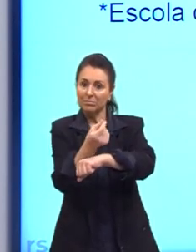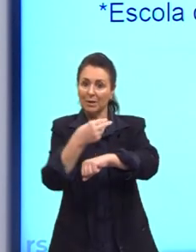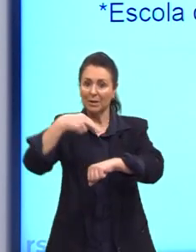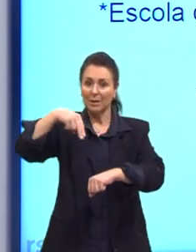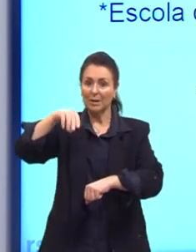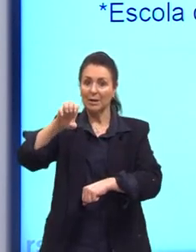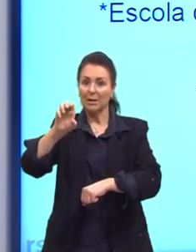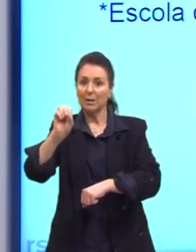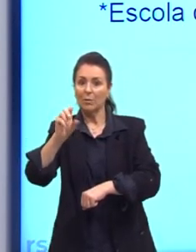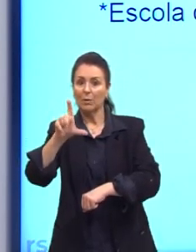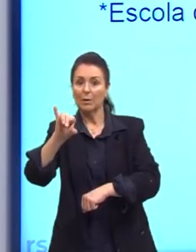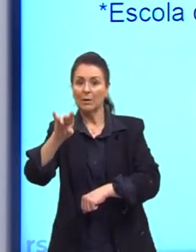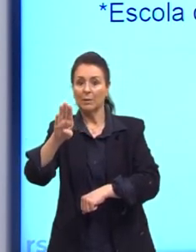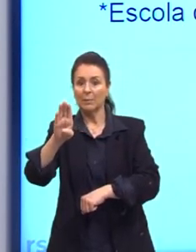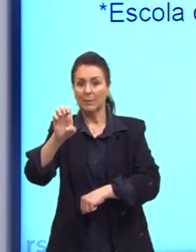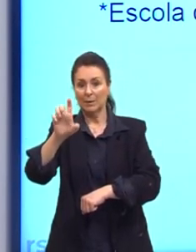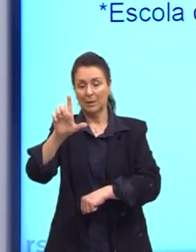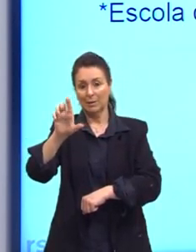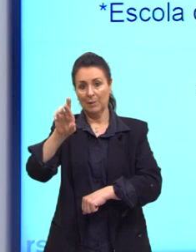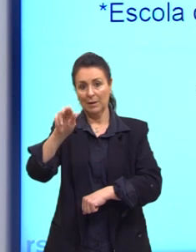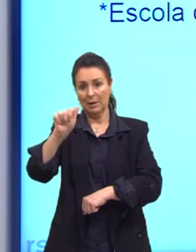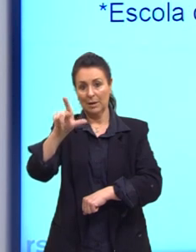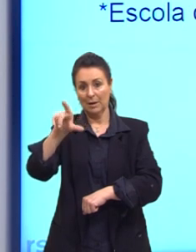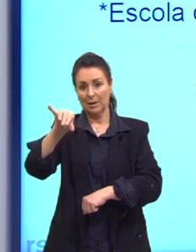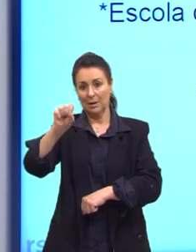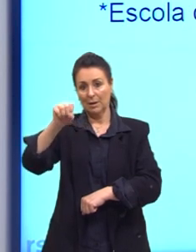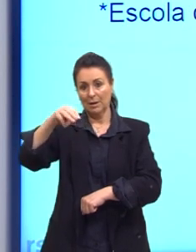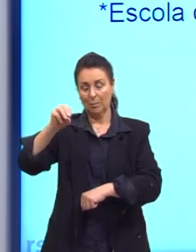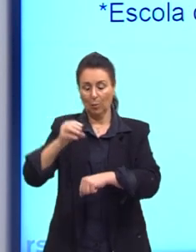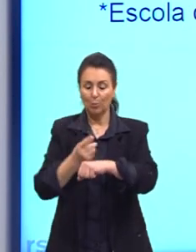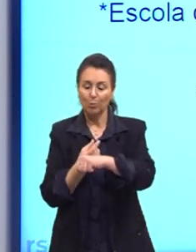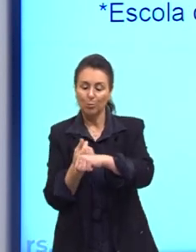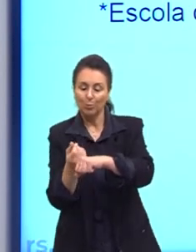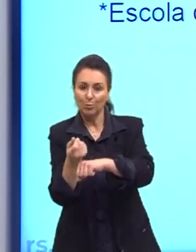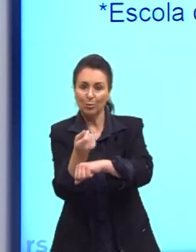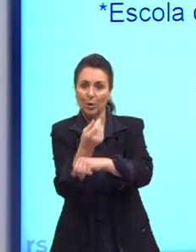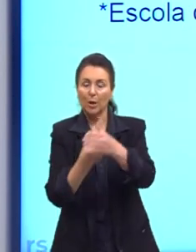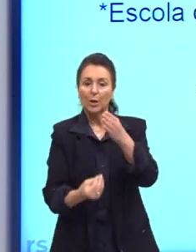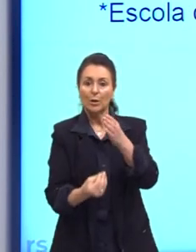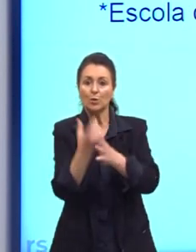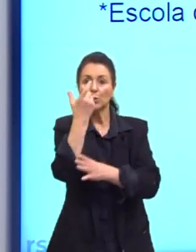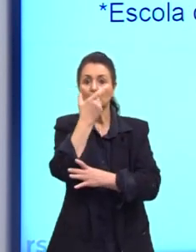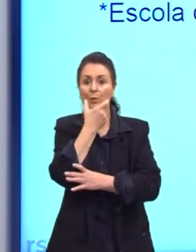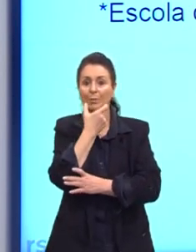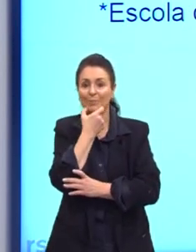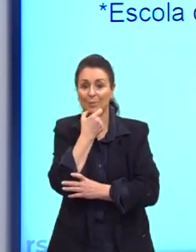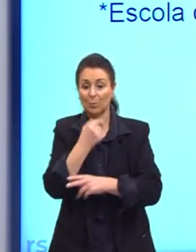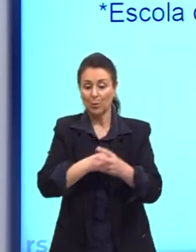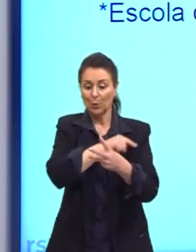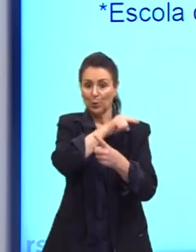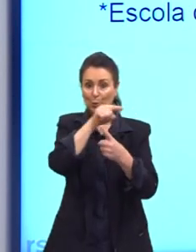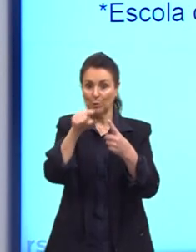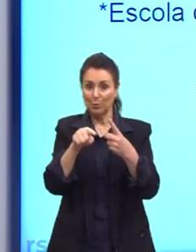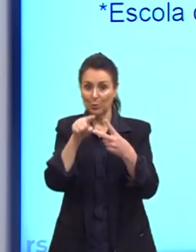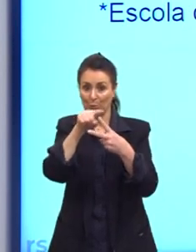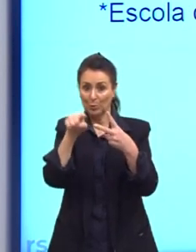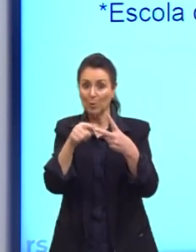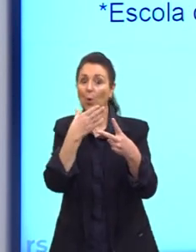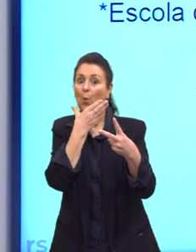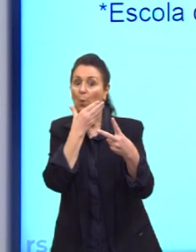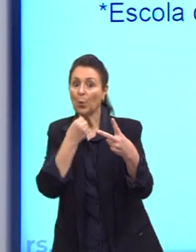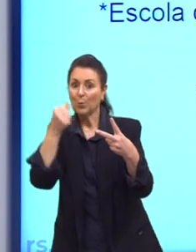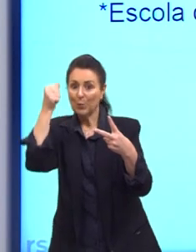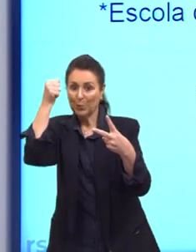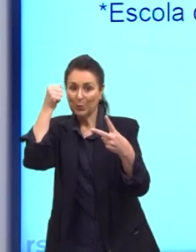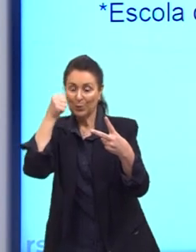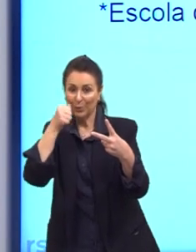na Inglaterra, principalmente na Inglaterra e nos Estados Unidos. O Ronald Reagan e a Margaret Thatcher, mais ou menos em